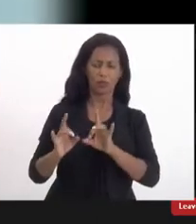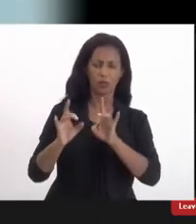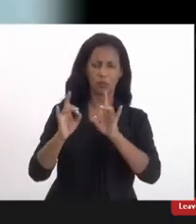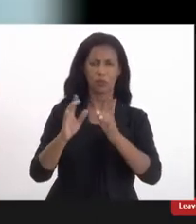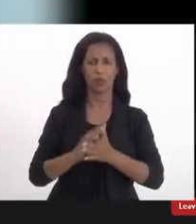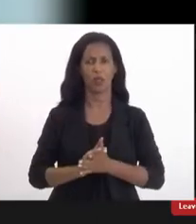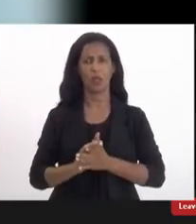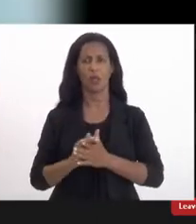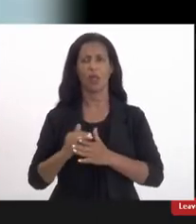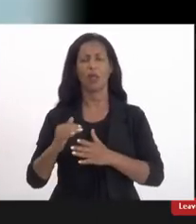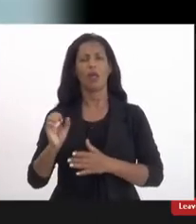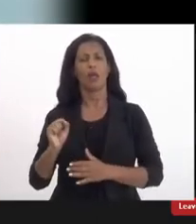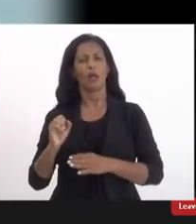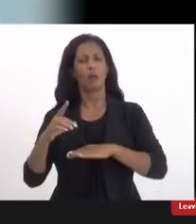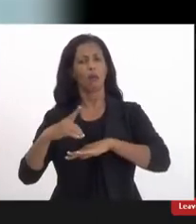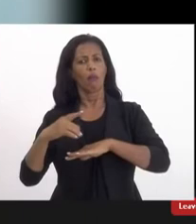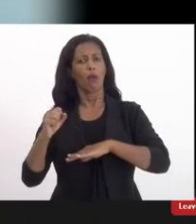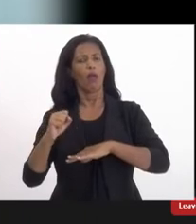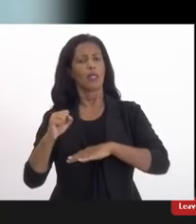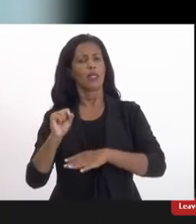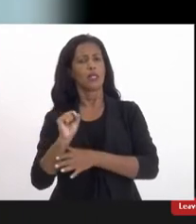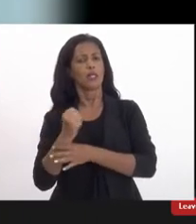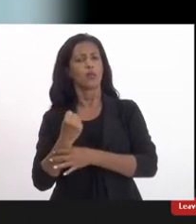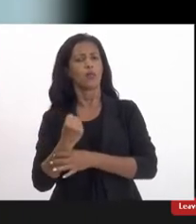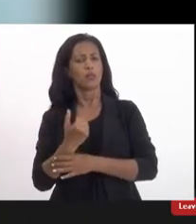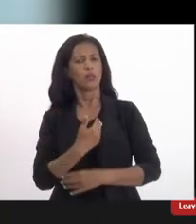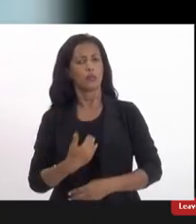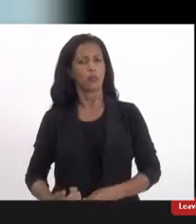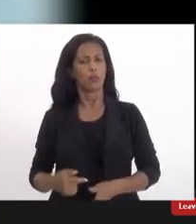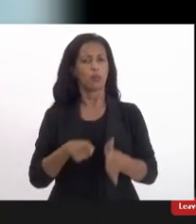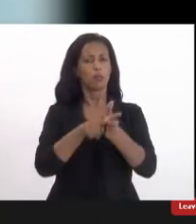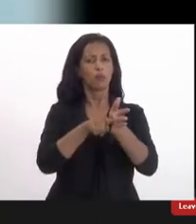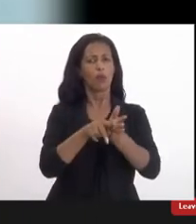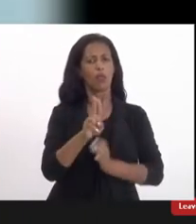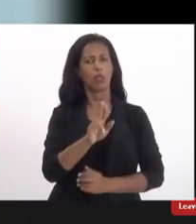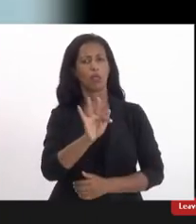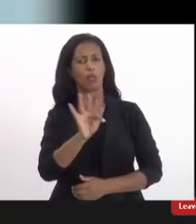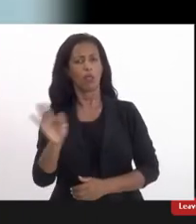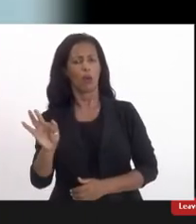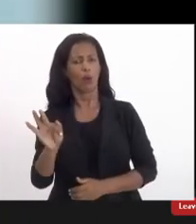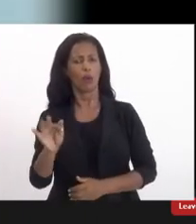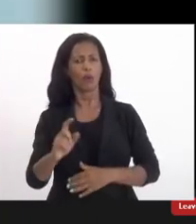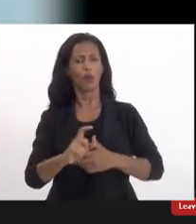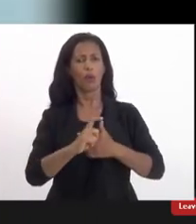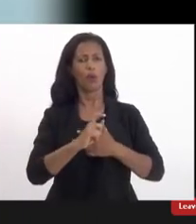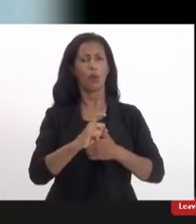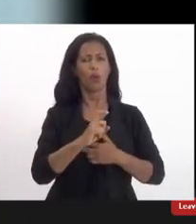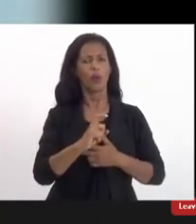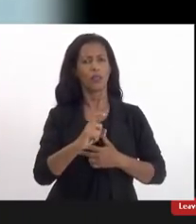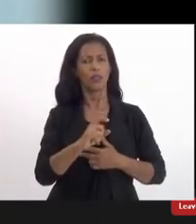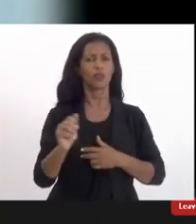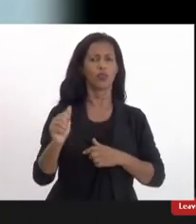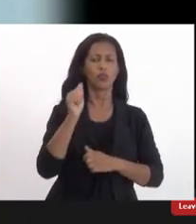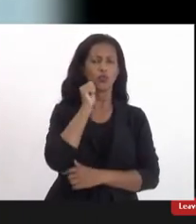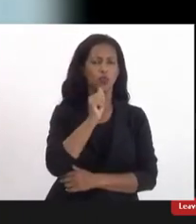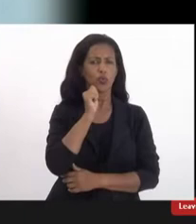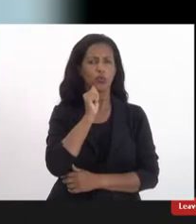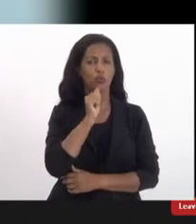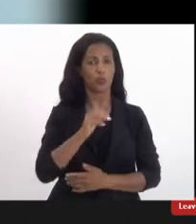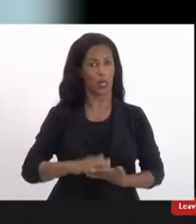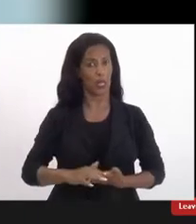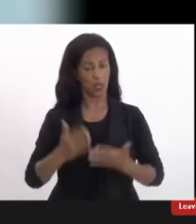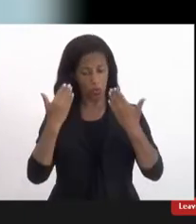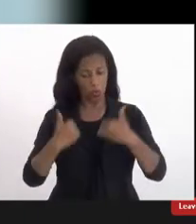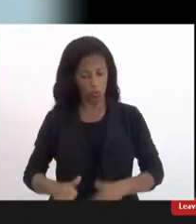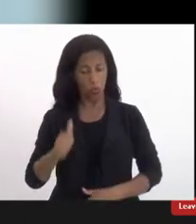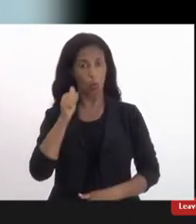graduando em segurança pública pesquisadora na UF acompanho o executivo do conselho municipal de mulheres sou uma